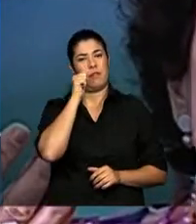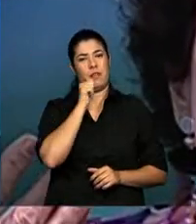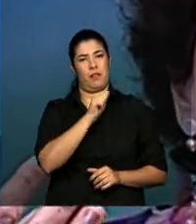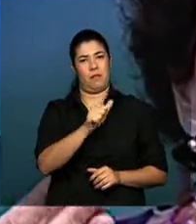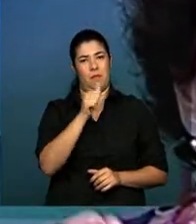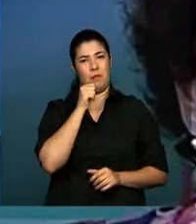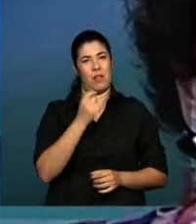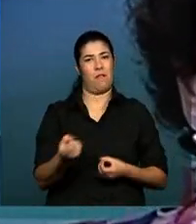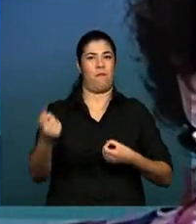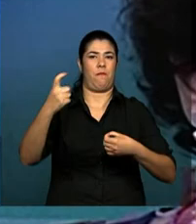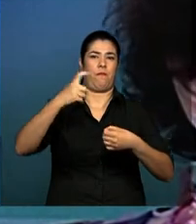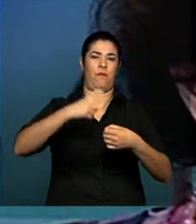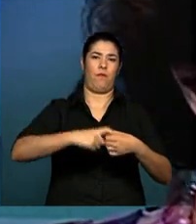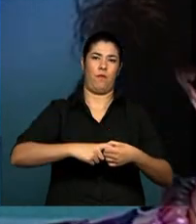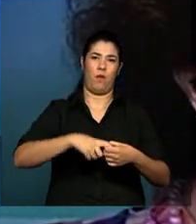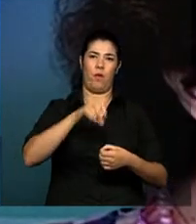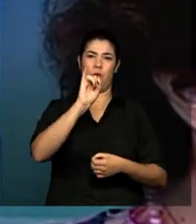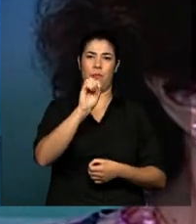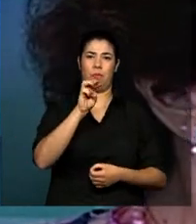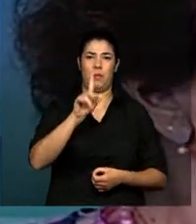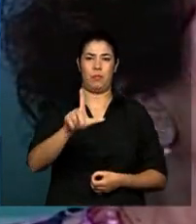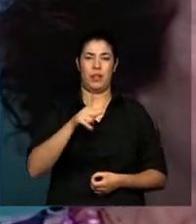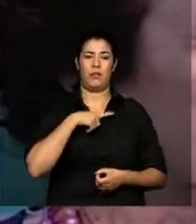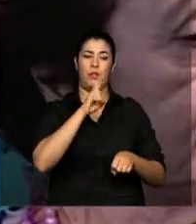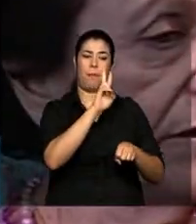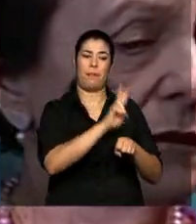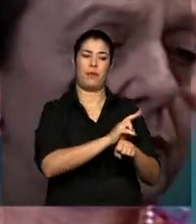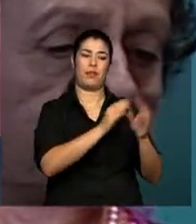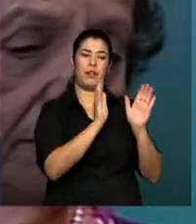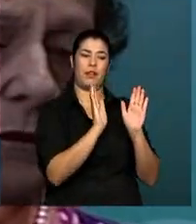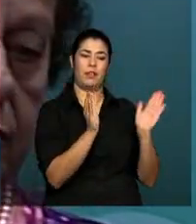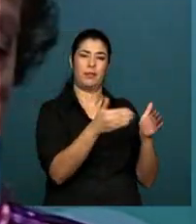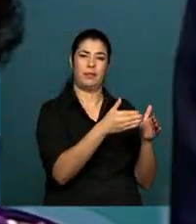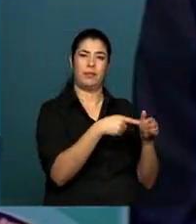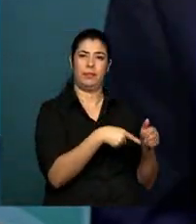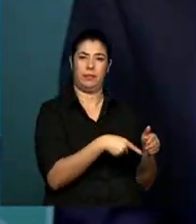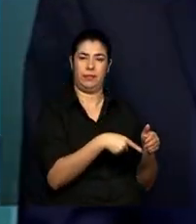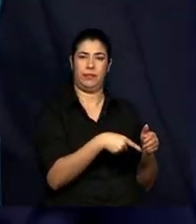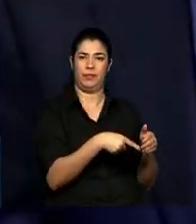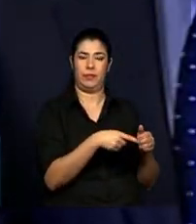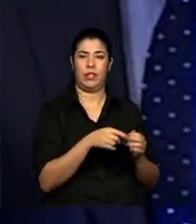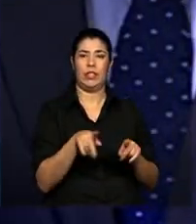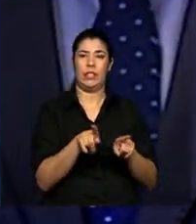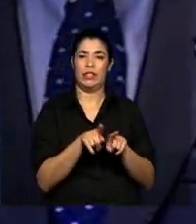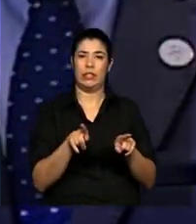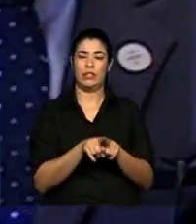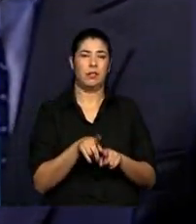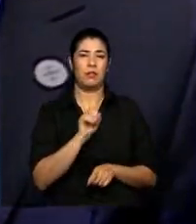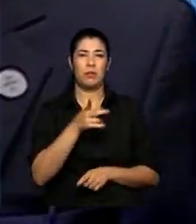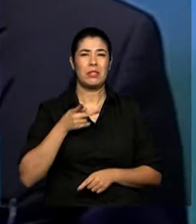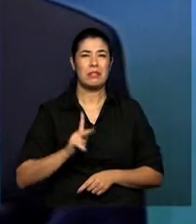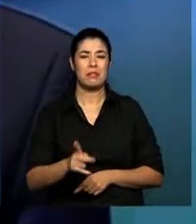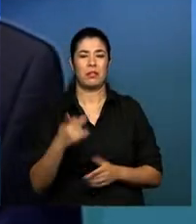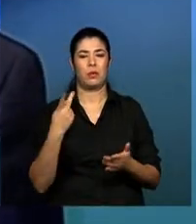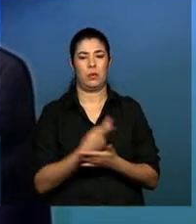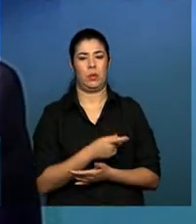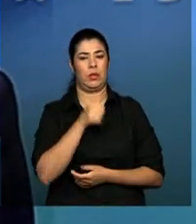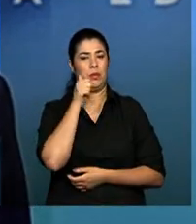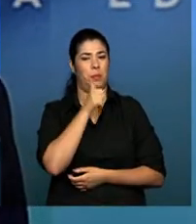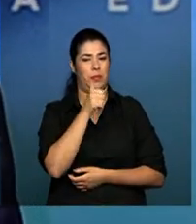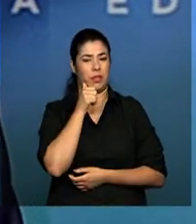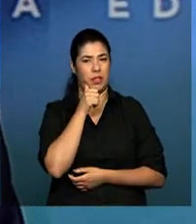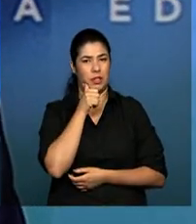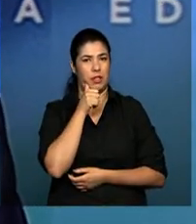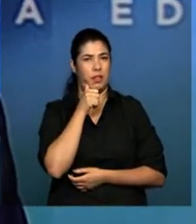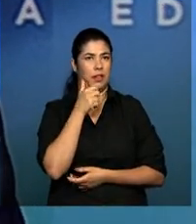ser preservada neste momento. Tem duas questões importantes também. Em primeiro lugar, o seguinte, nem sempre as mulheres,